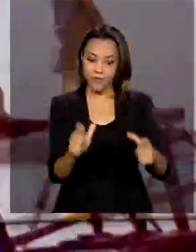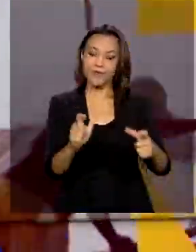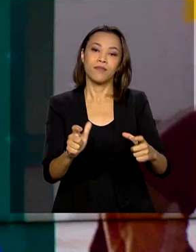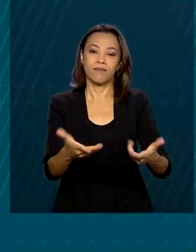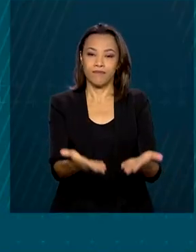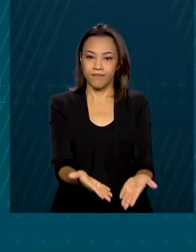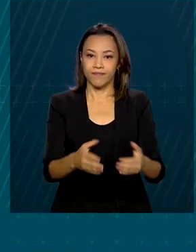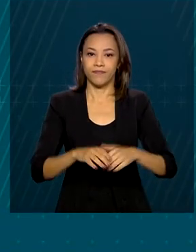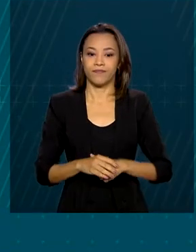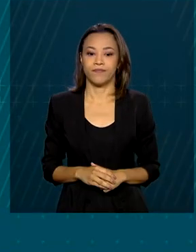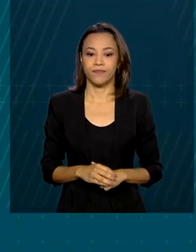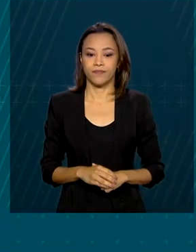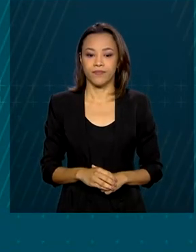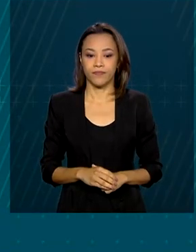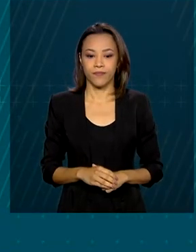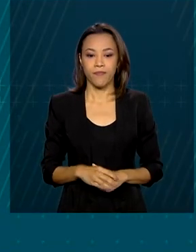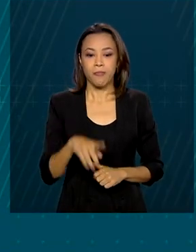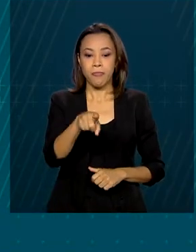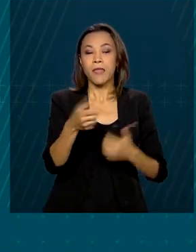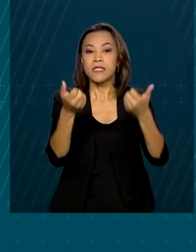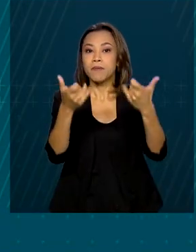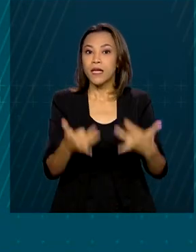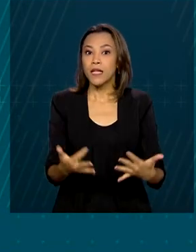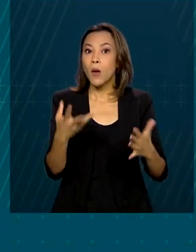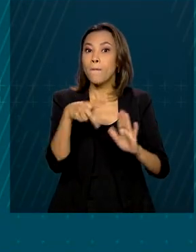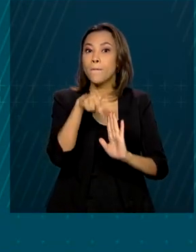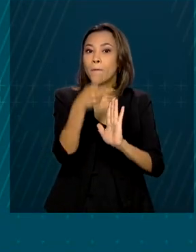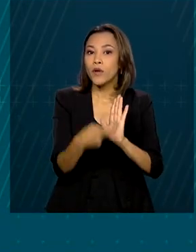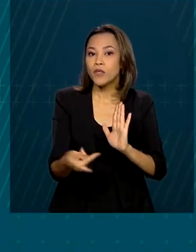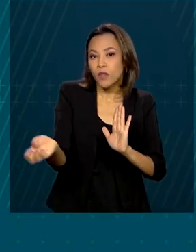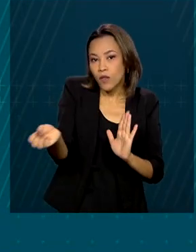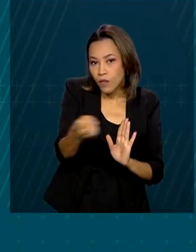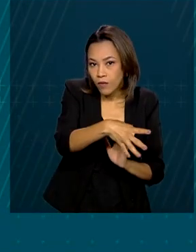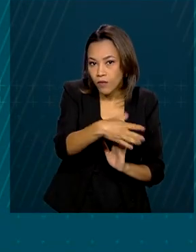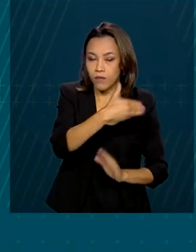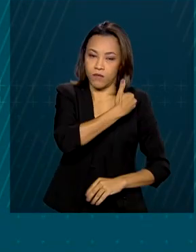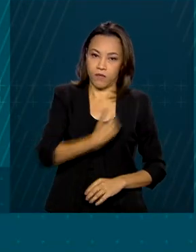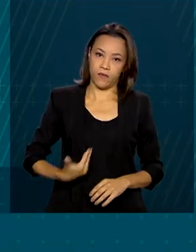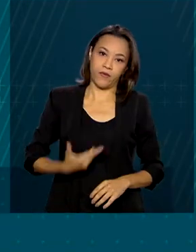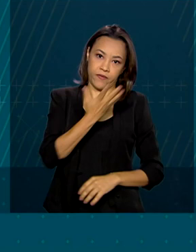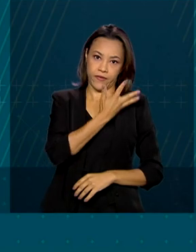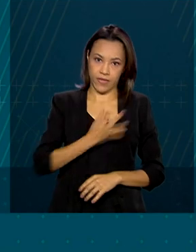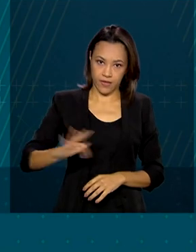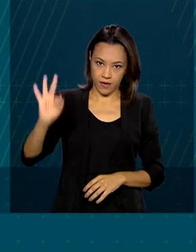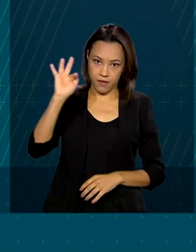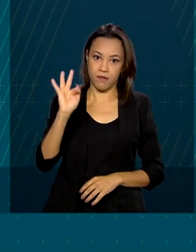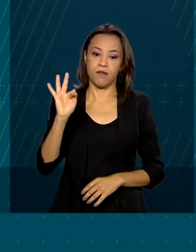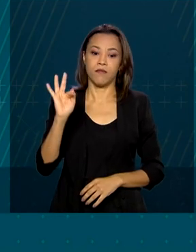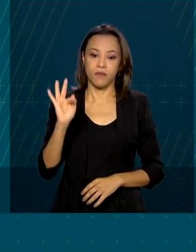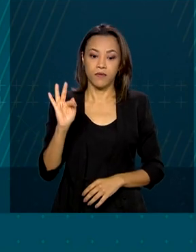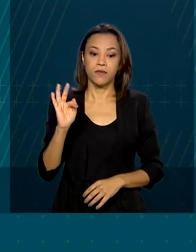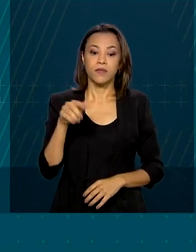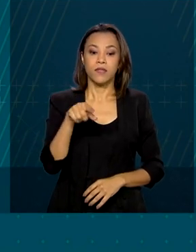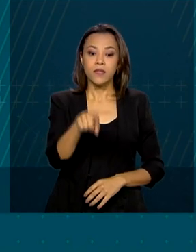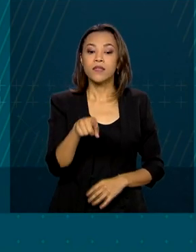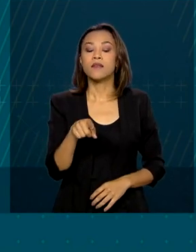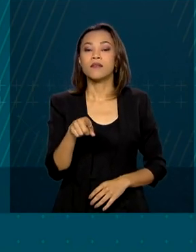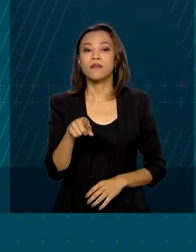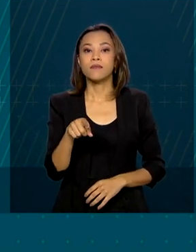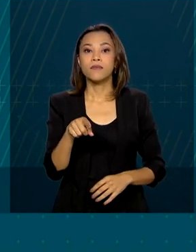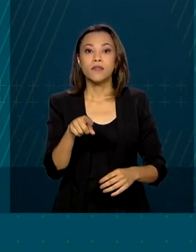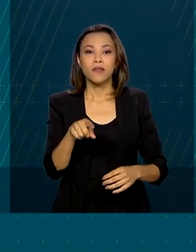Esse é um projeto novo do governo federal, ele é uma arena poliesportiva,